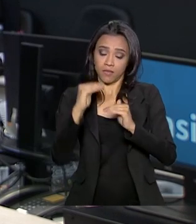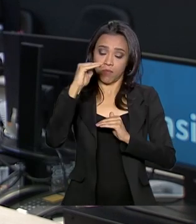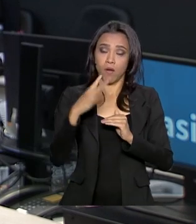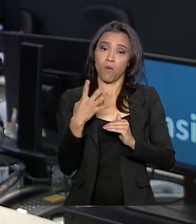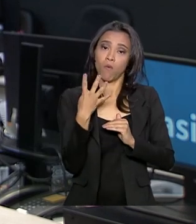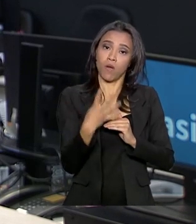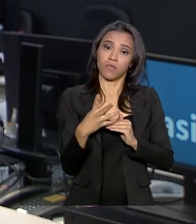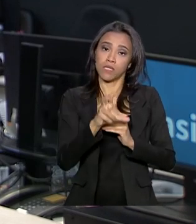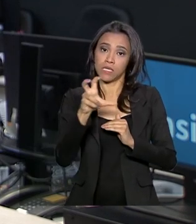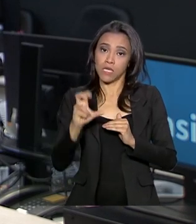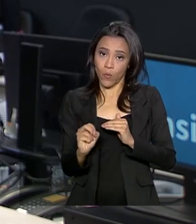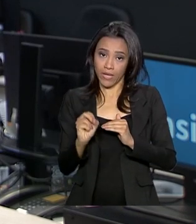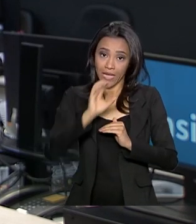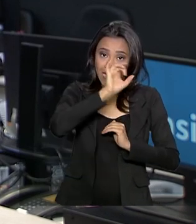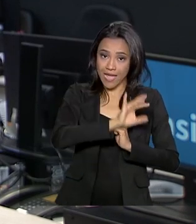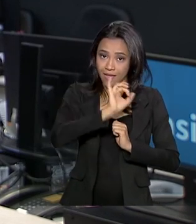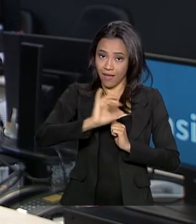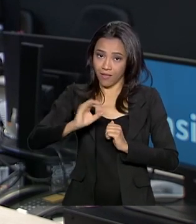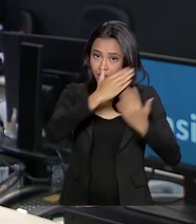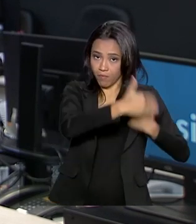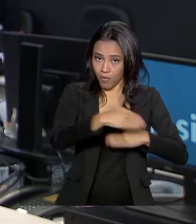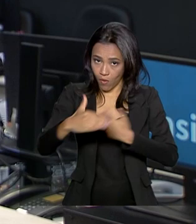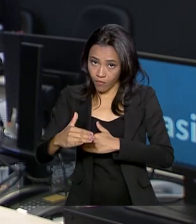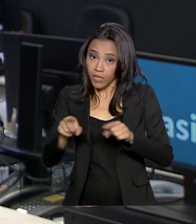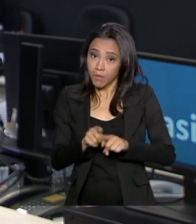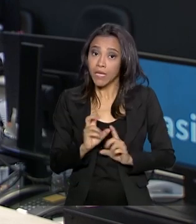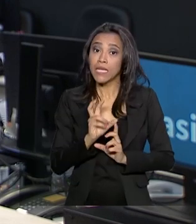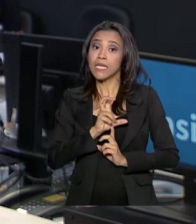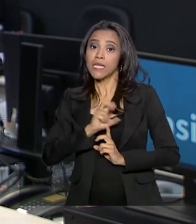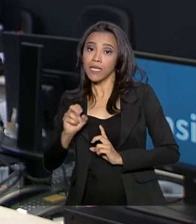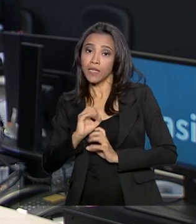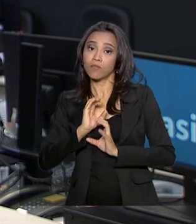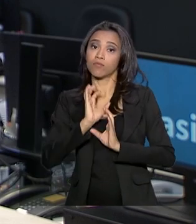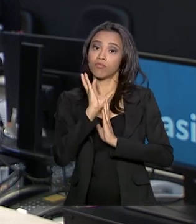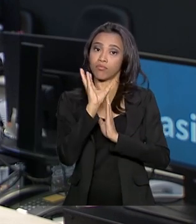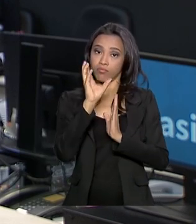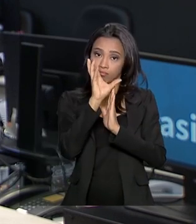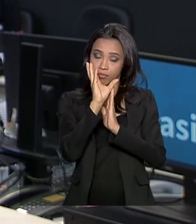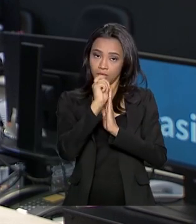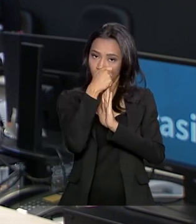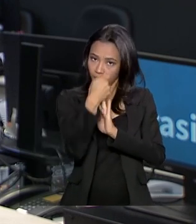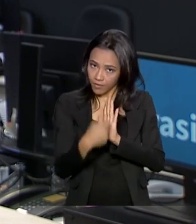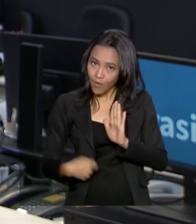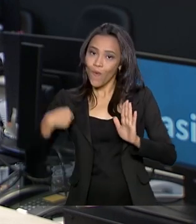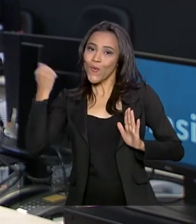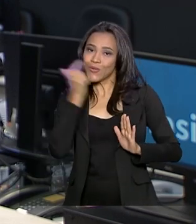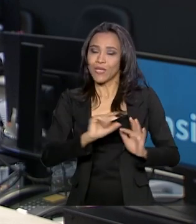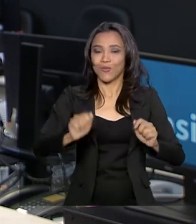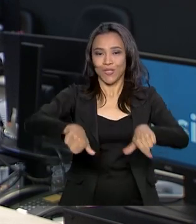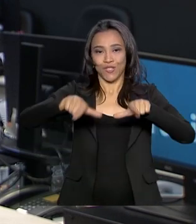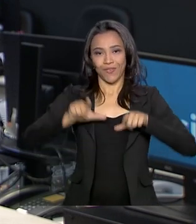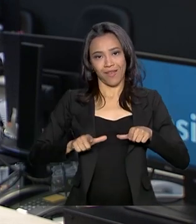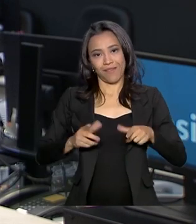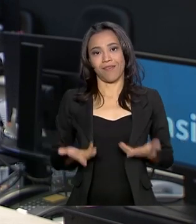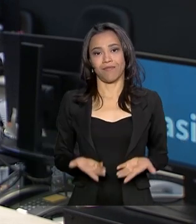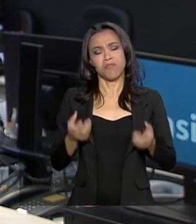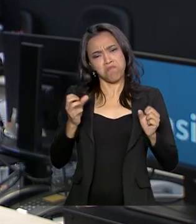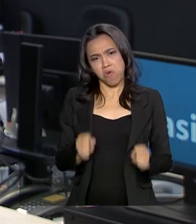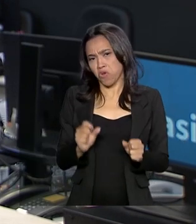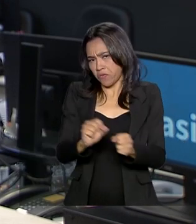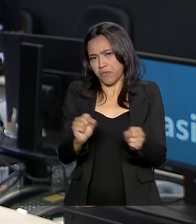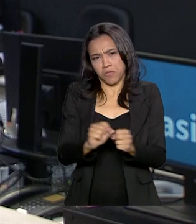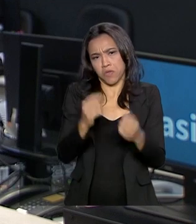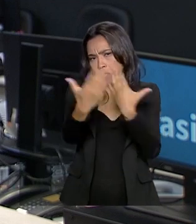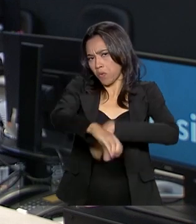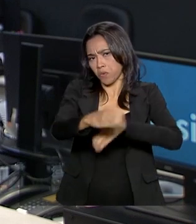450 em cada prova objetiva e 500 na redação consegue o certificado de conclusão do curso e pode, por exemplo, prestar concurso